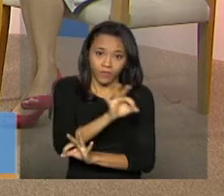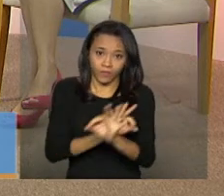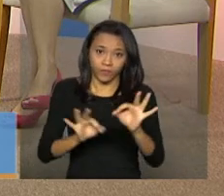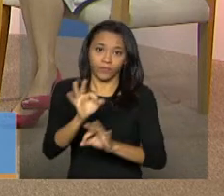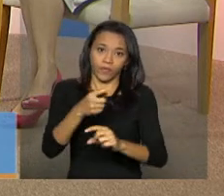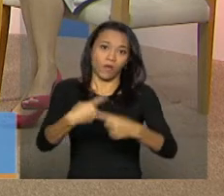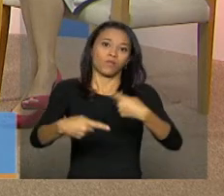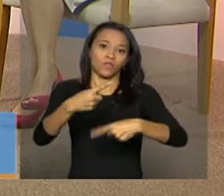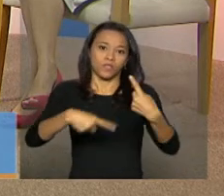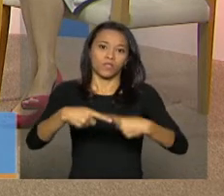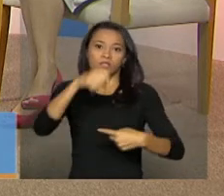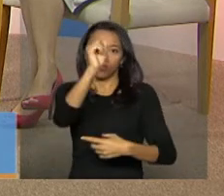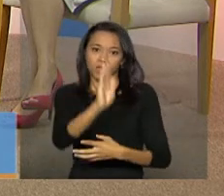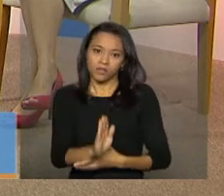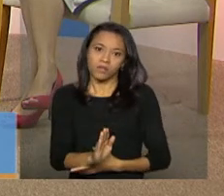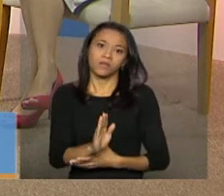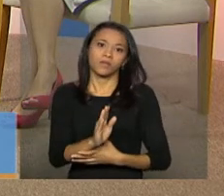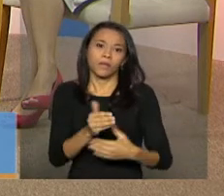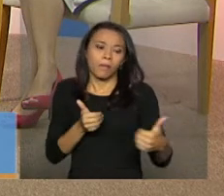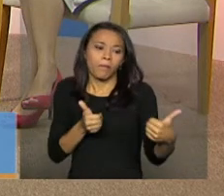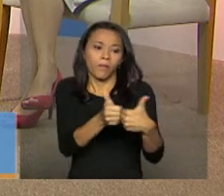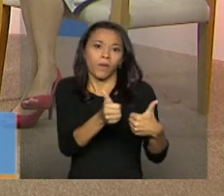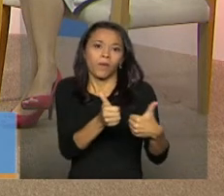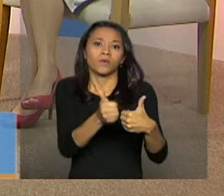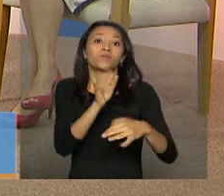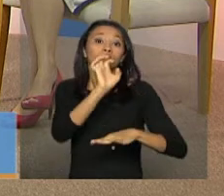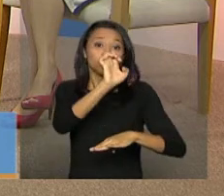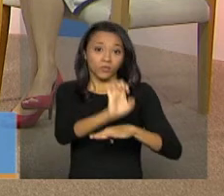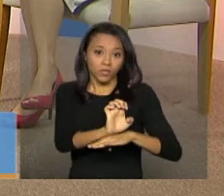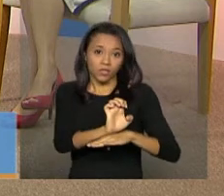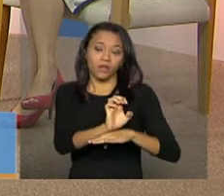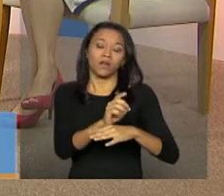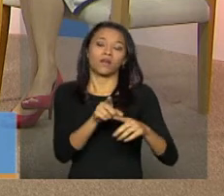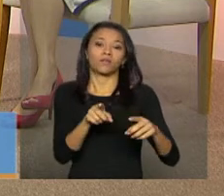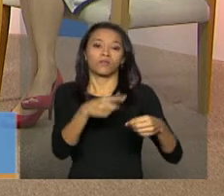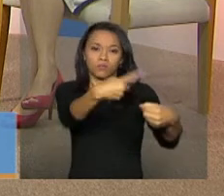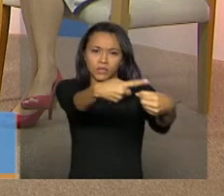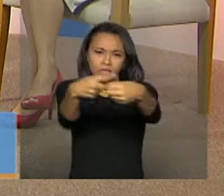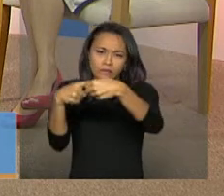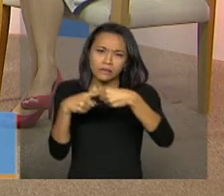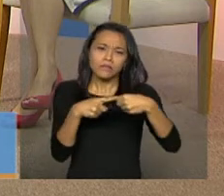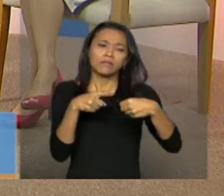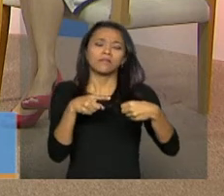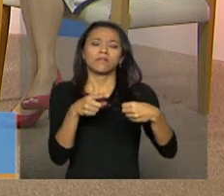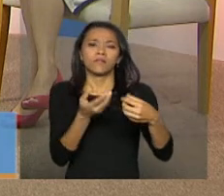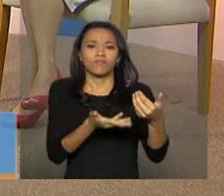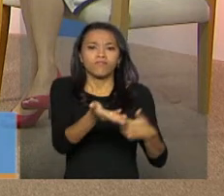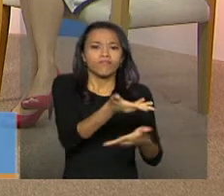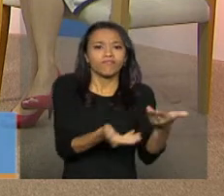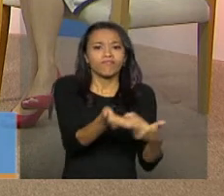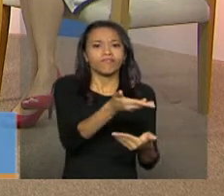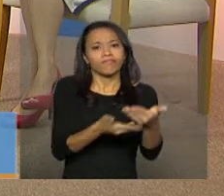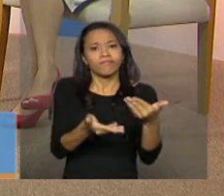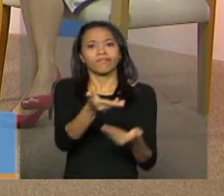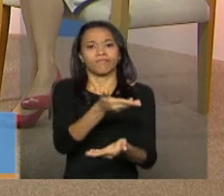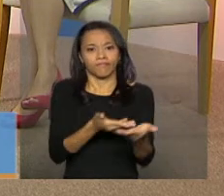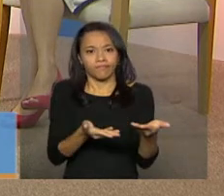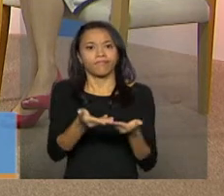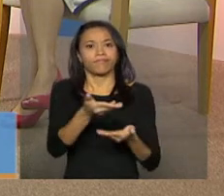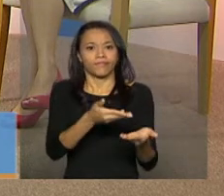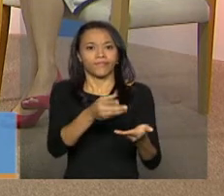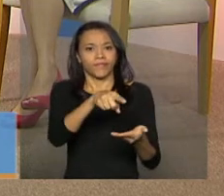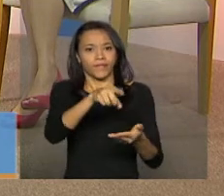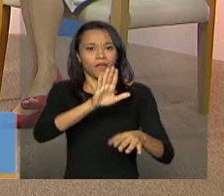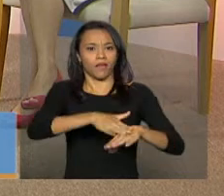de forma mais próxima, o Estado, ele, só na especial, que tem um papel de executor, de forma mais